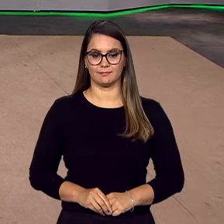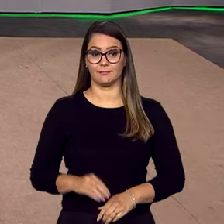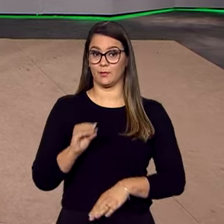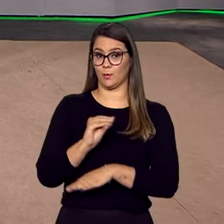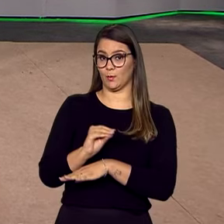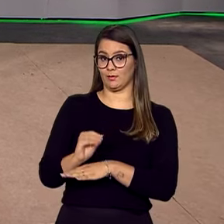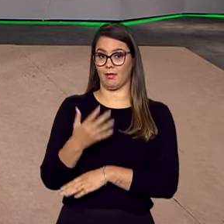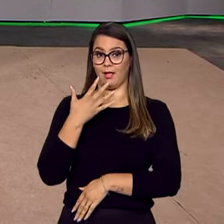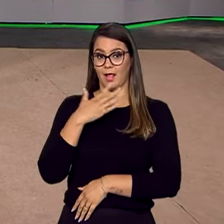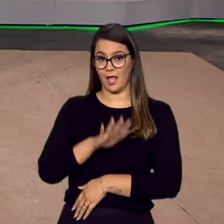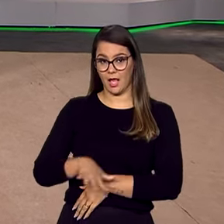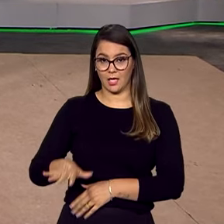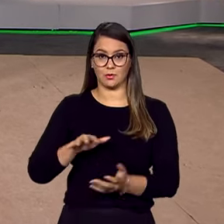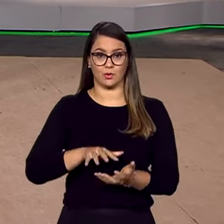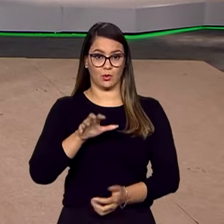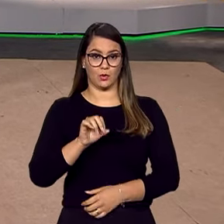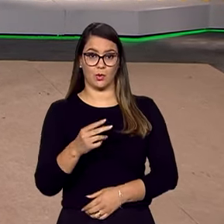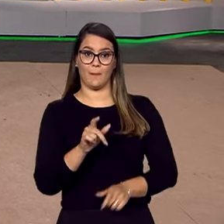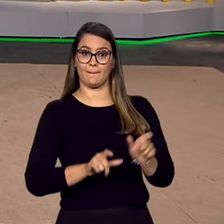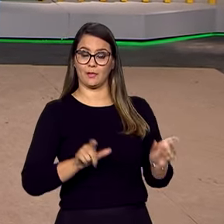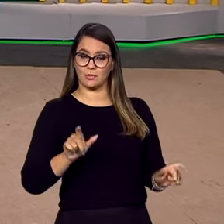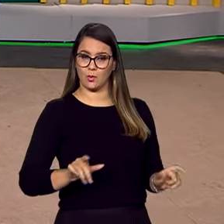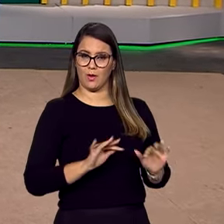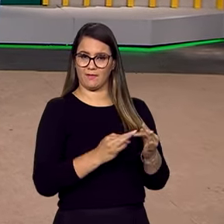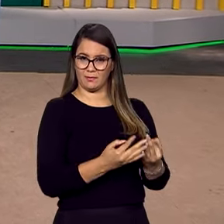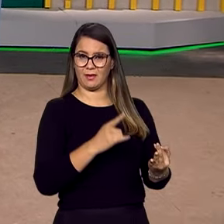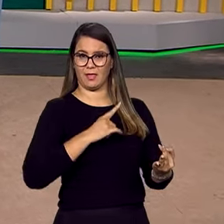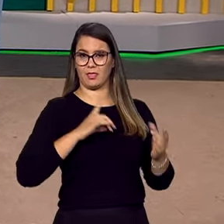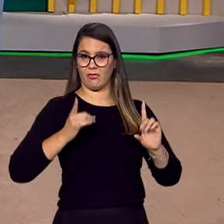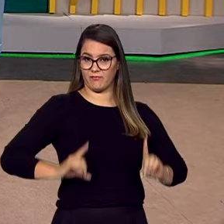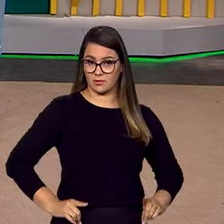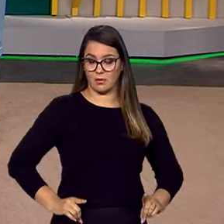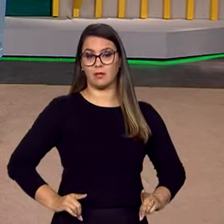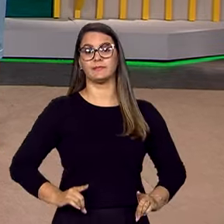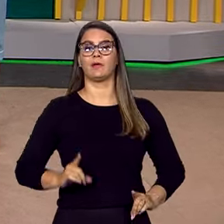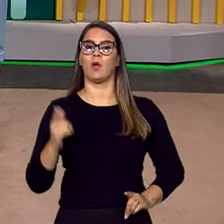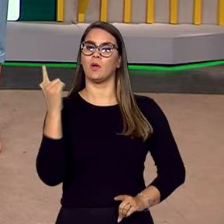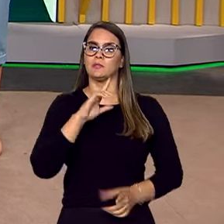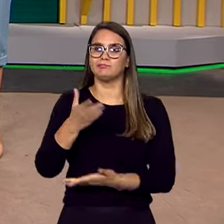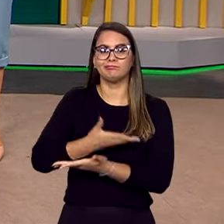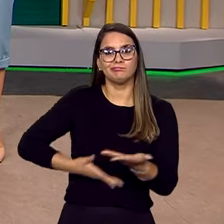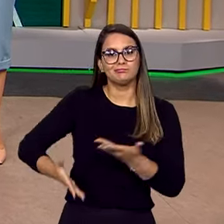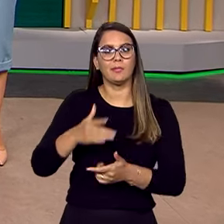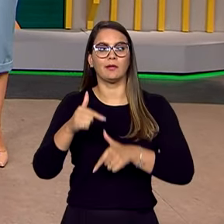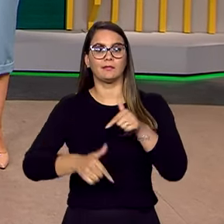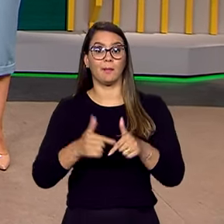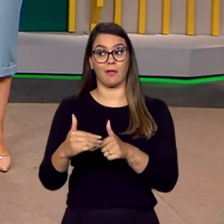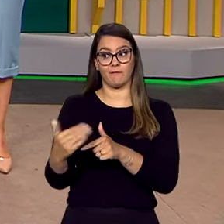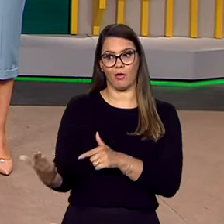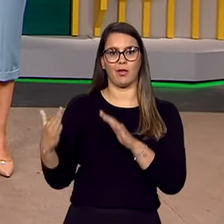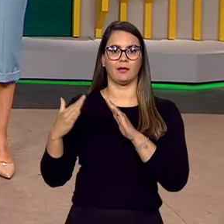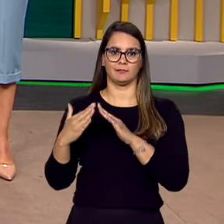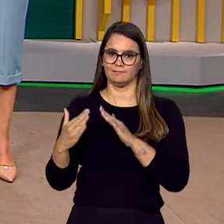Cuidar de crianças, de idosos ou de pessoas da família com deficiência e ter que conciliar isso com o trabalho fora de